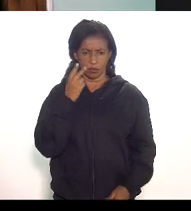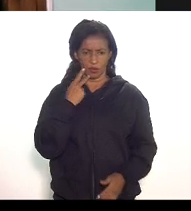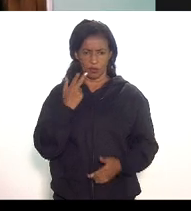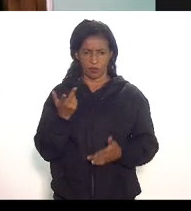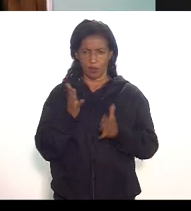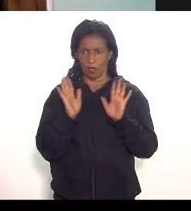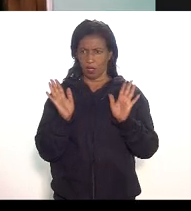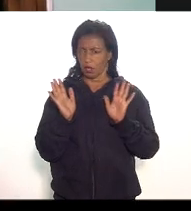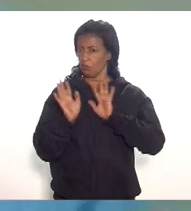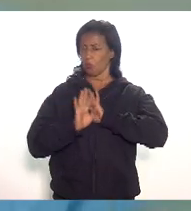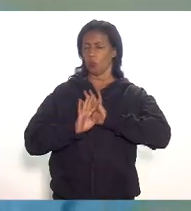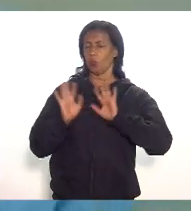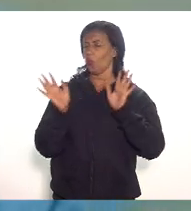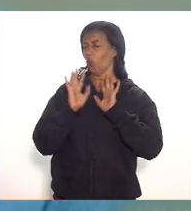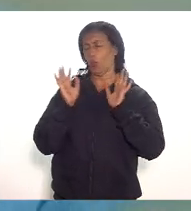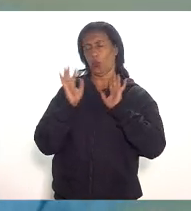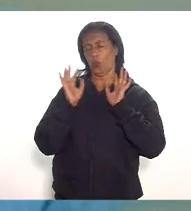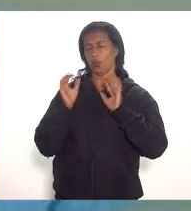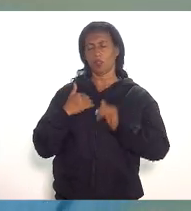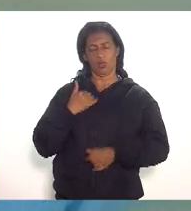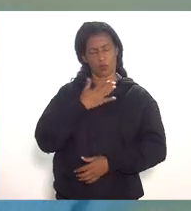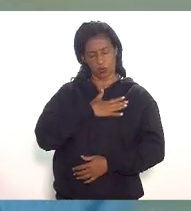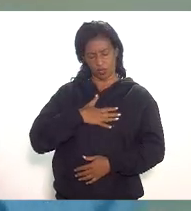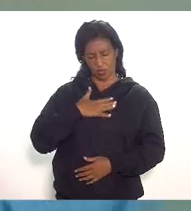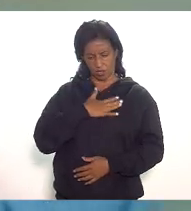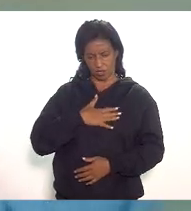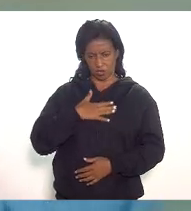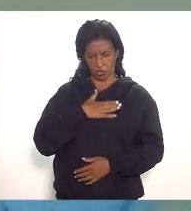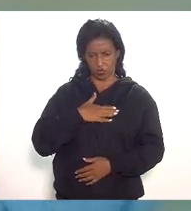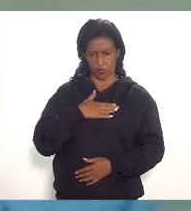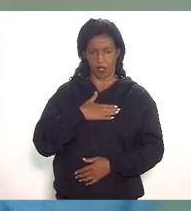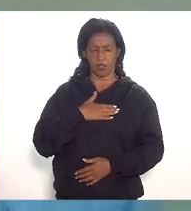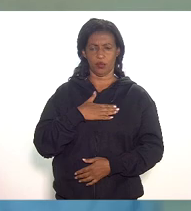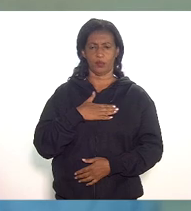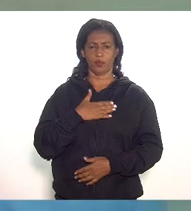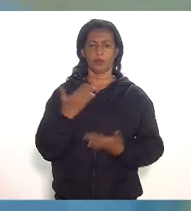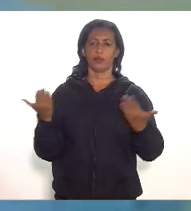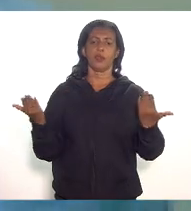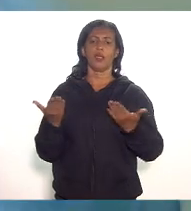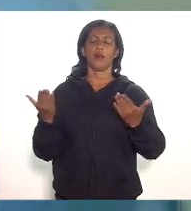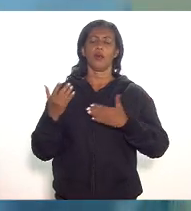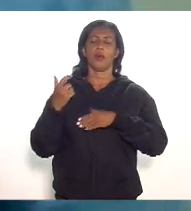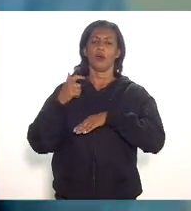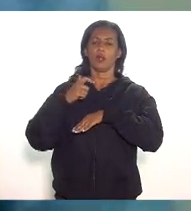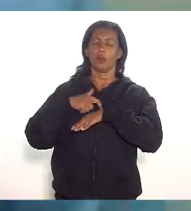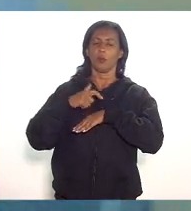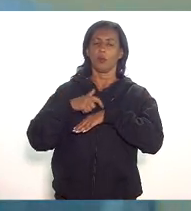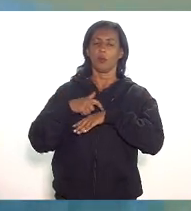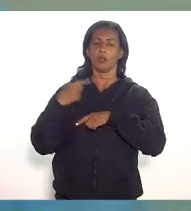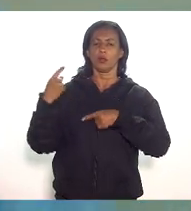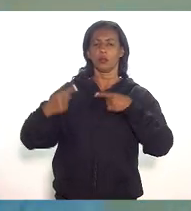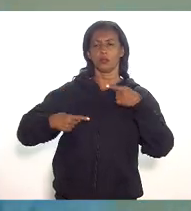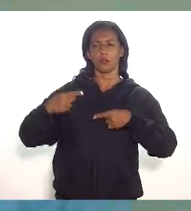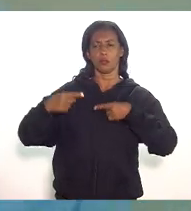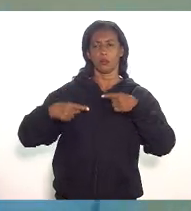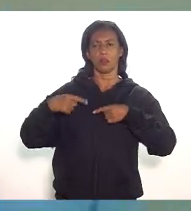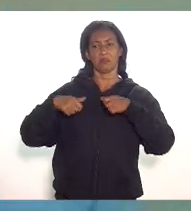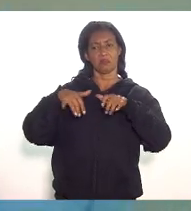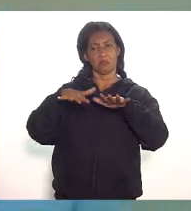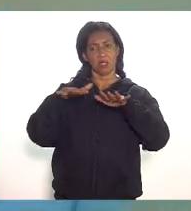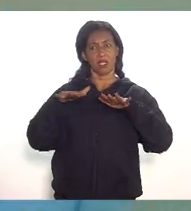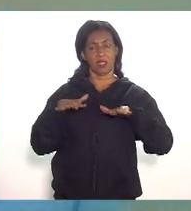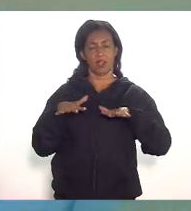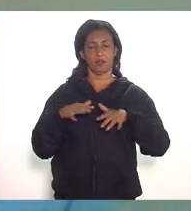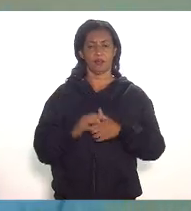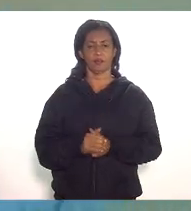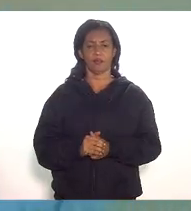Não deputado eu estou satisfeito acho que agora o momento é é um debate que vai caber em plenário eu só